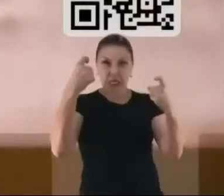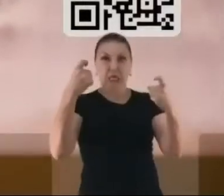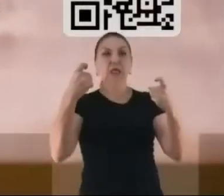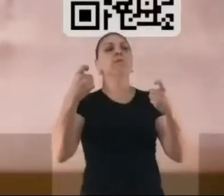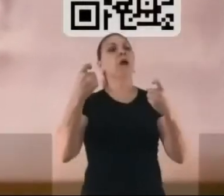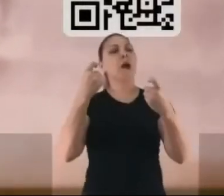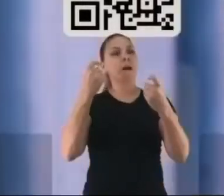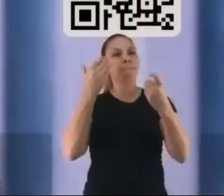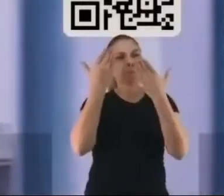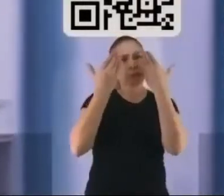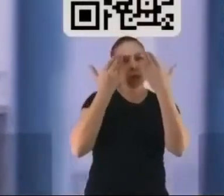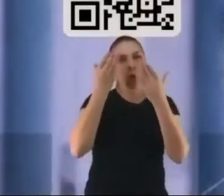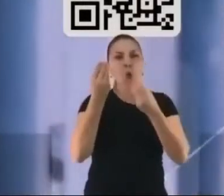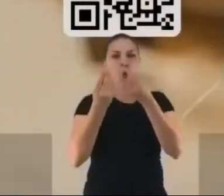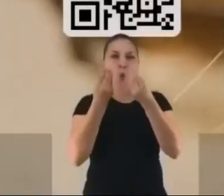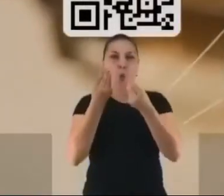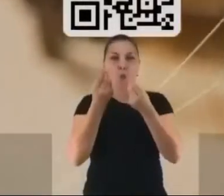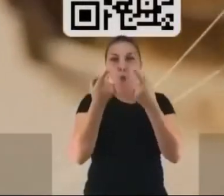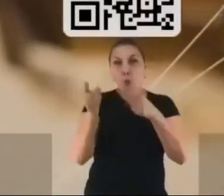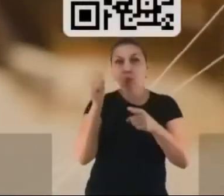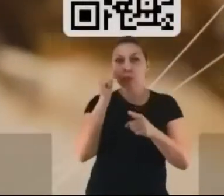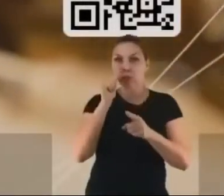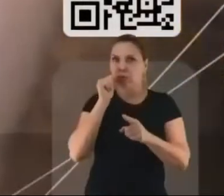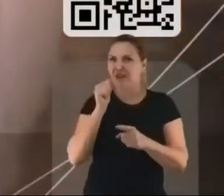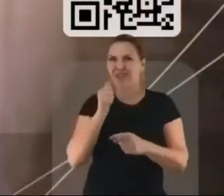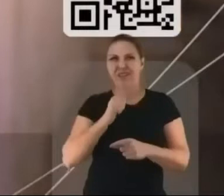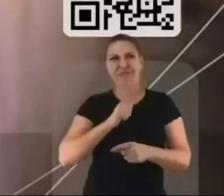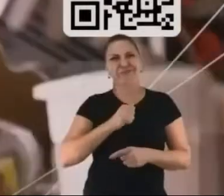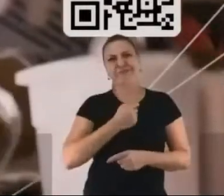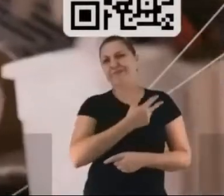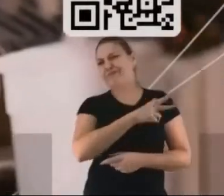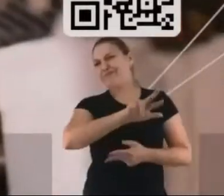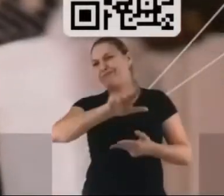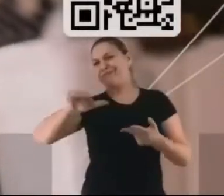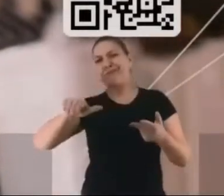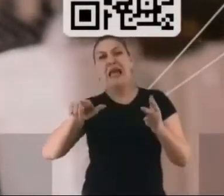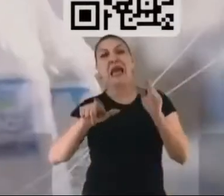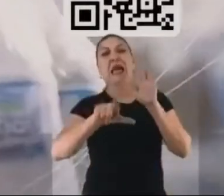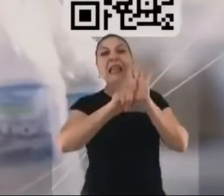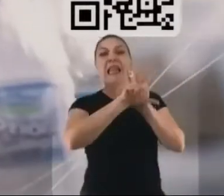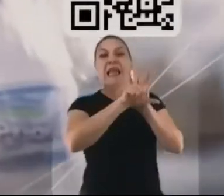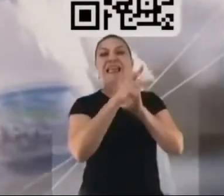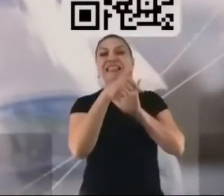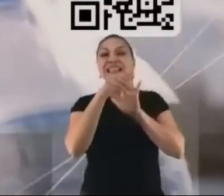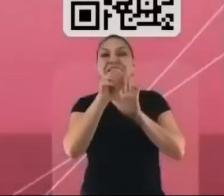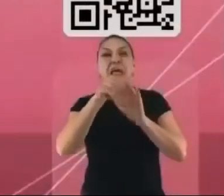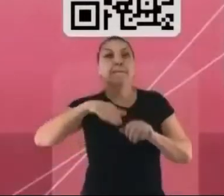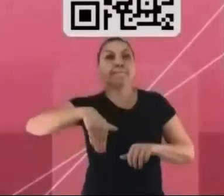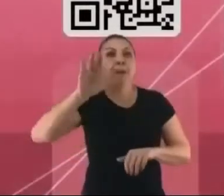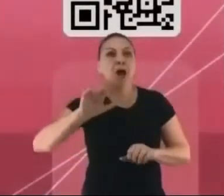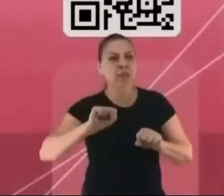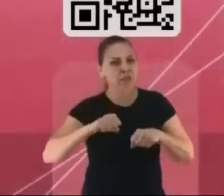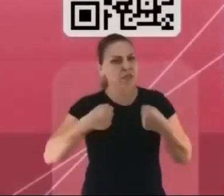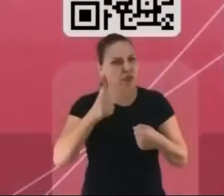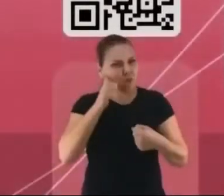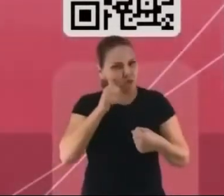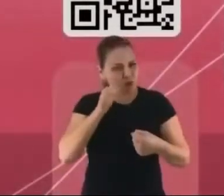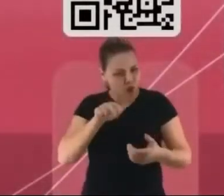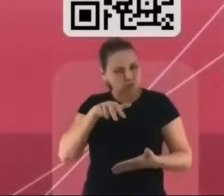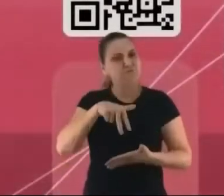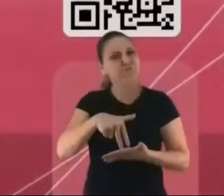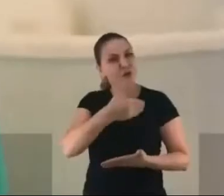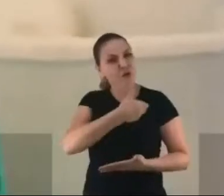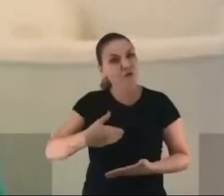violência psicológica são apenas duas das mais de 70 leis em defesa das mulheres no governo